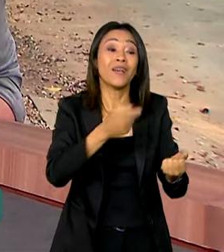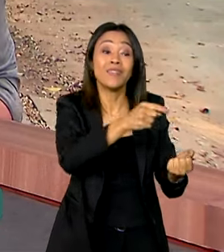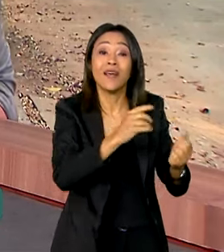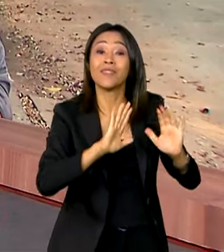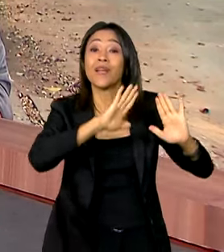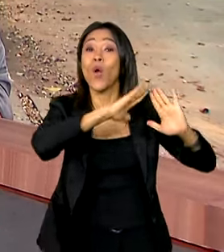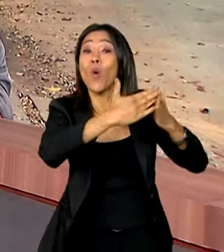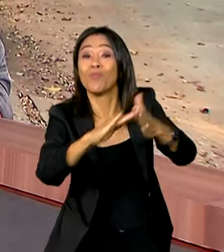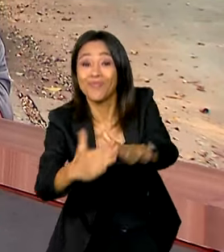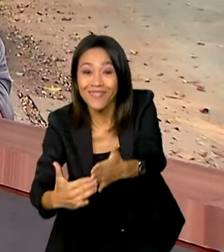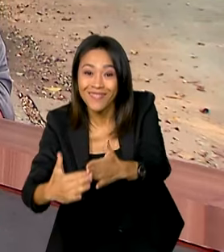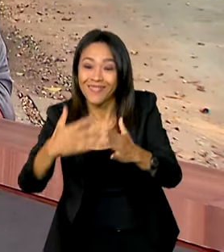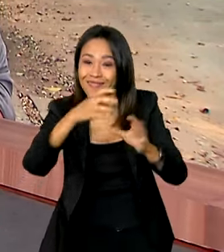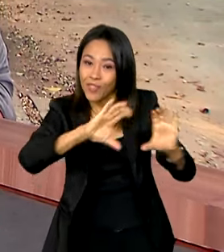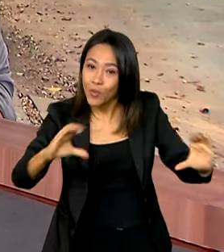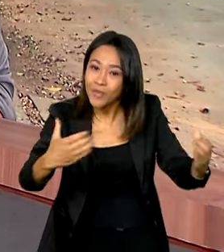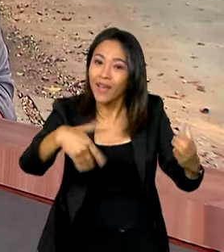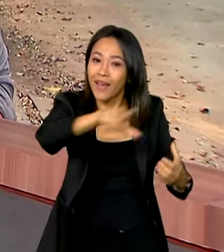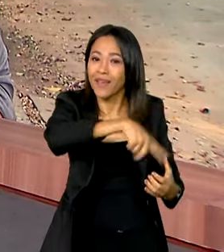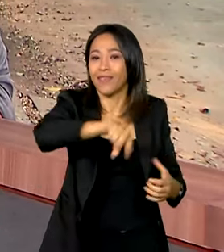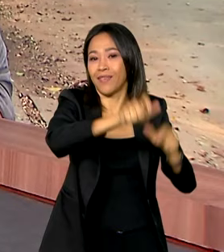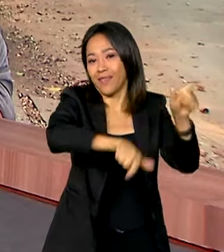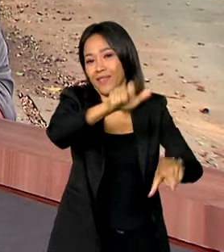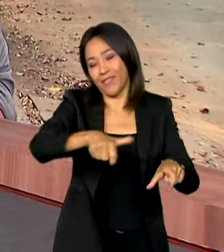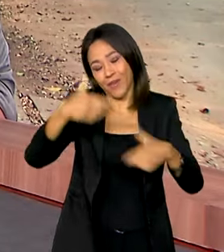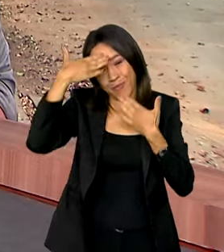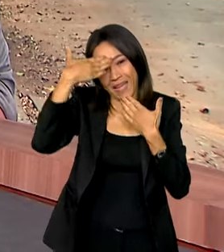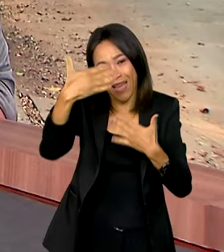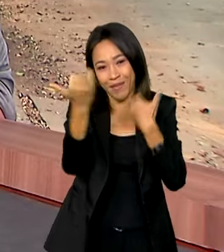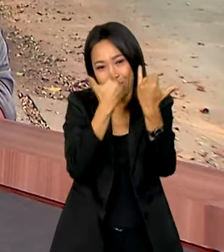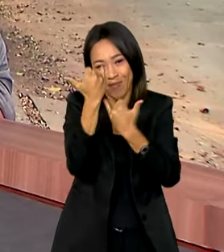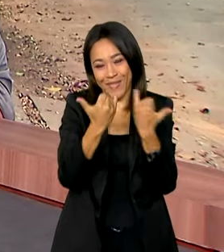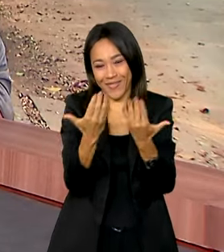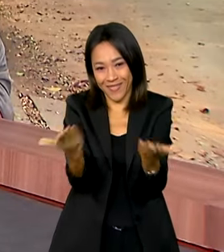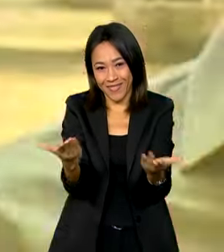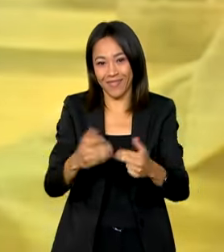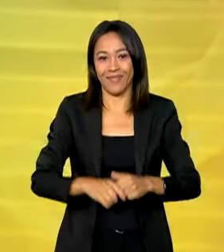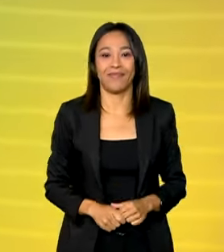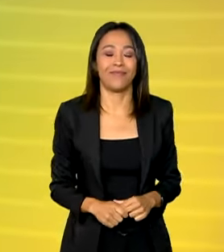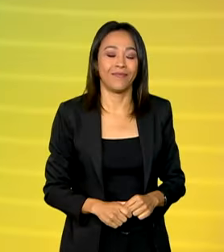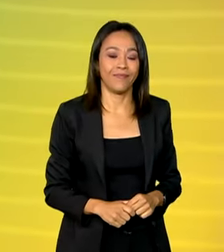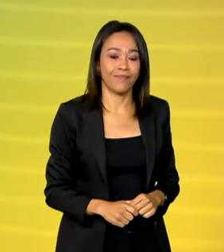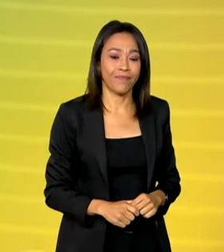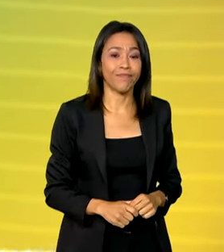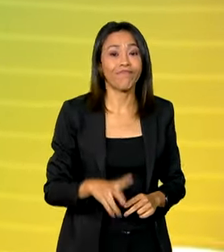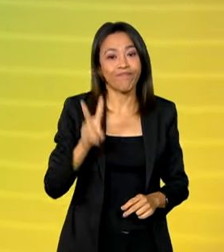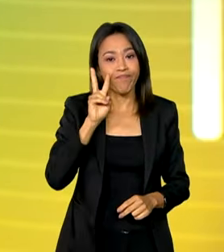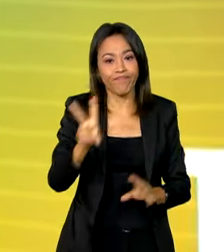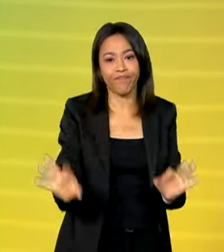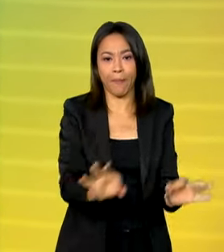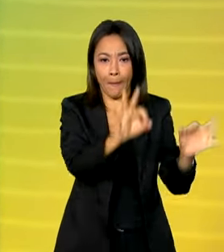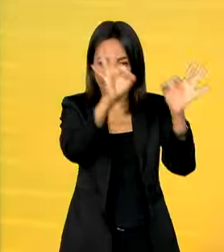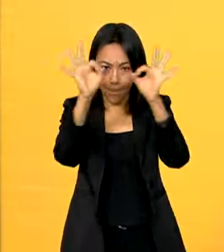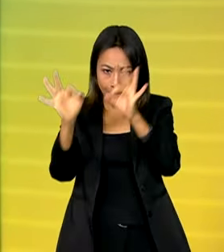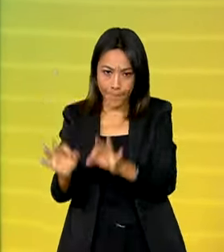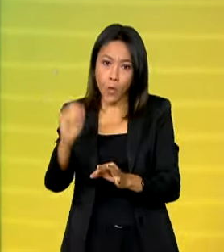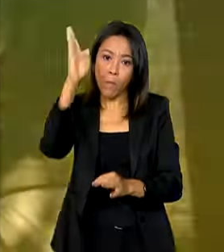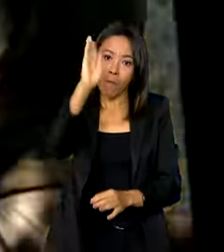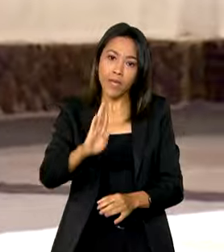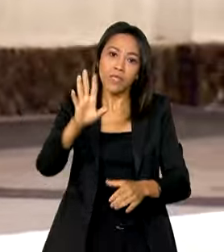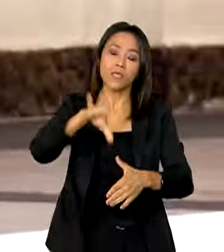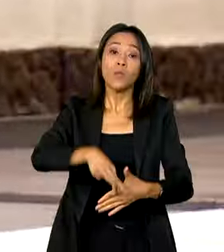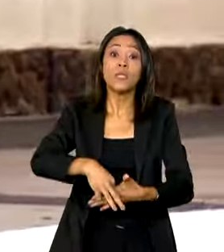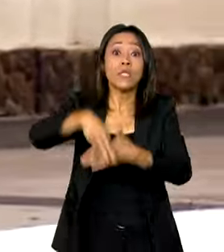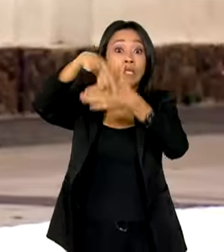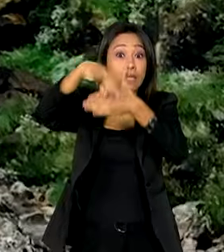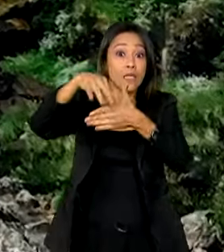Ok, Dimas, obrigada pelas informações, bom trabalho para você em São Paulo. Veja a seguir, Brasil lidera a lista entre